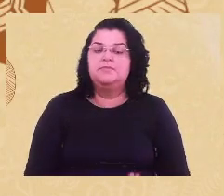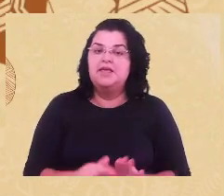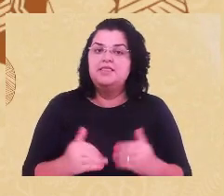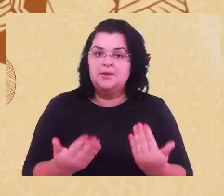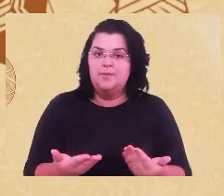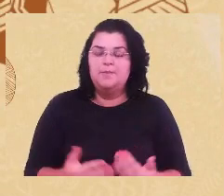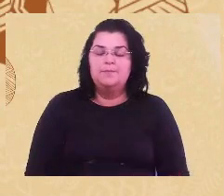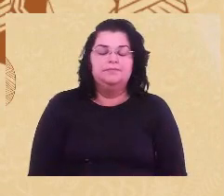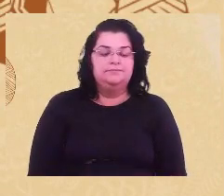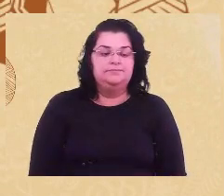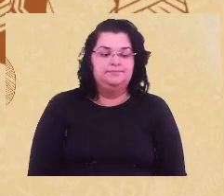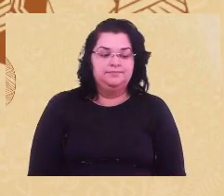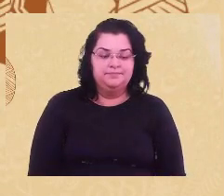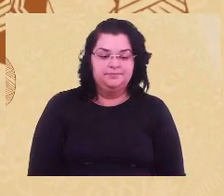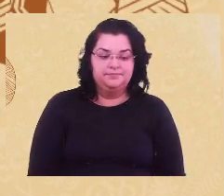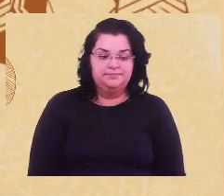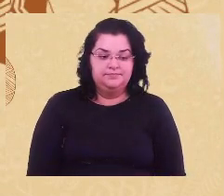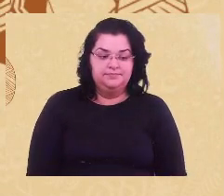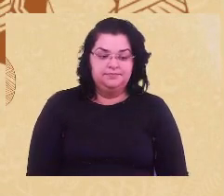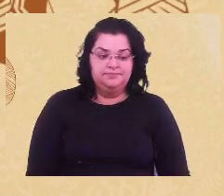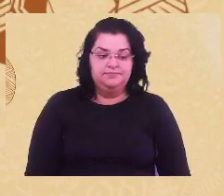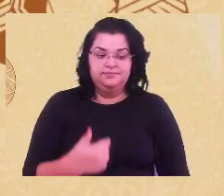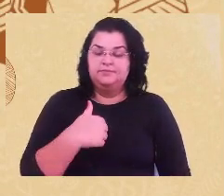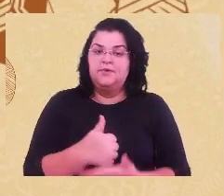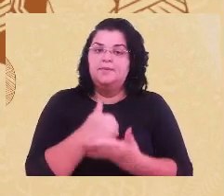Enfim, eu vou me apoiar,